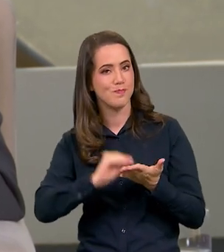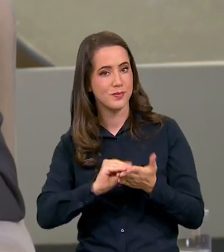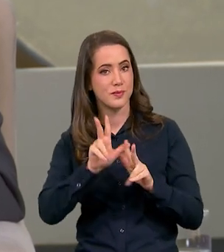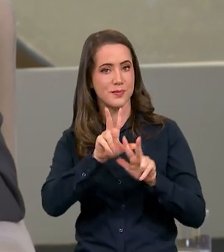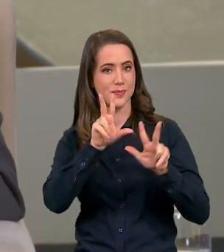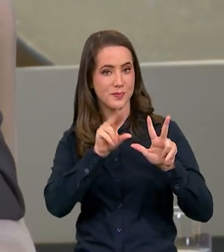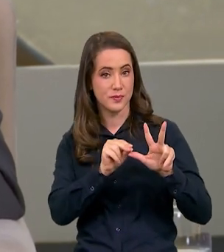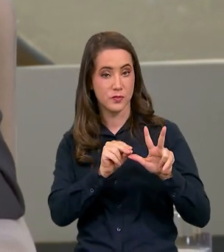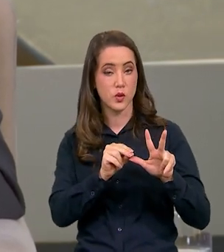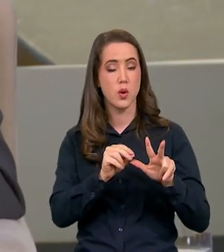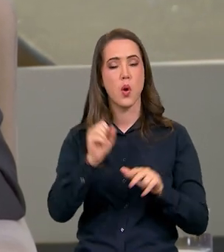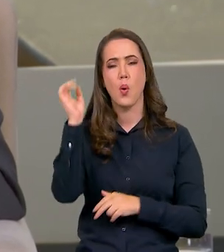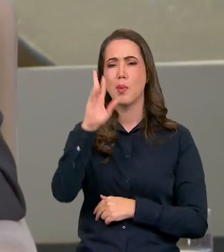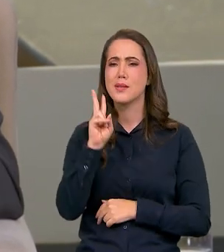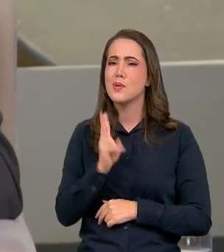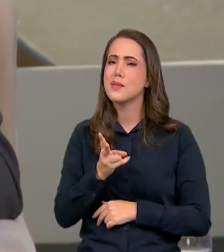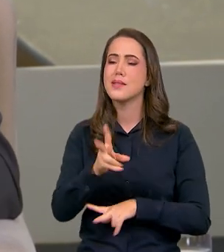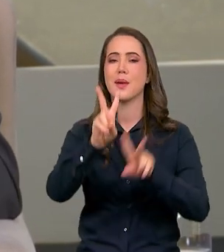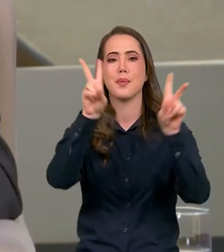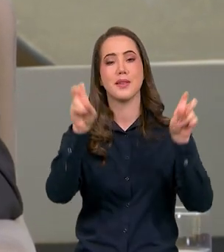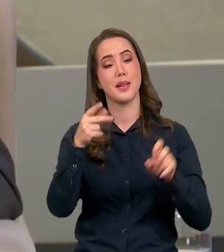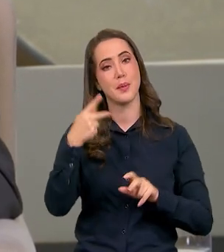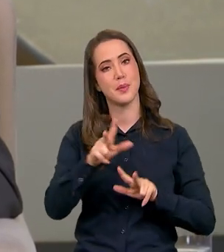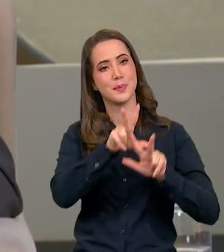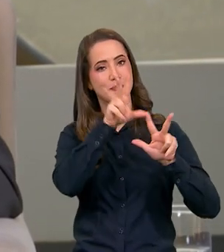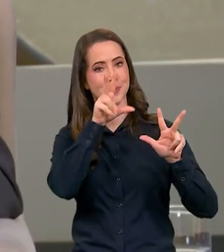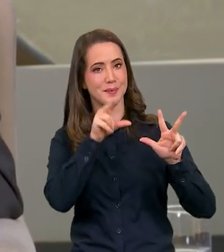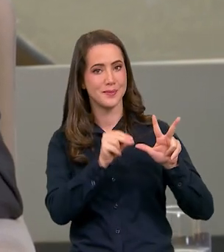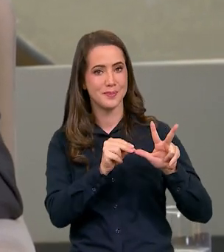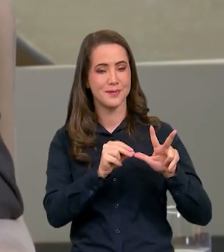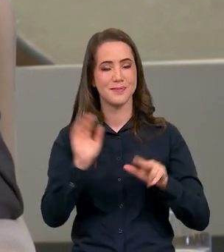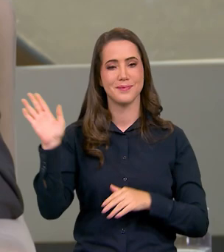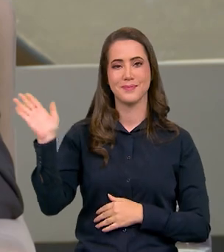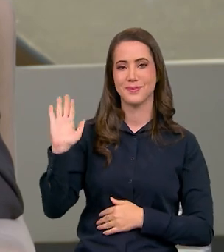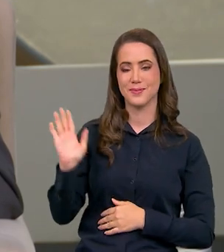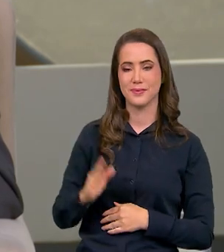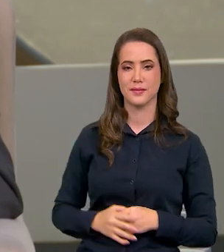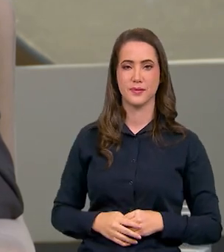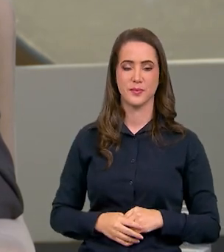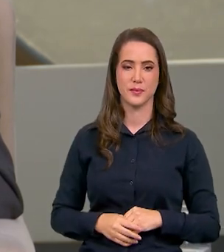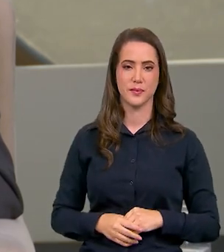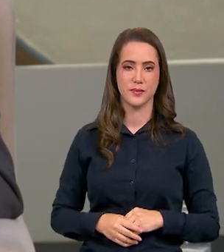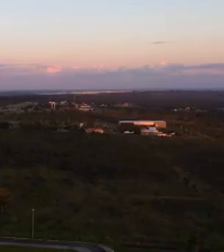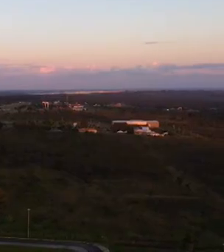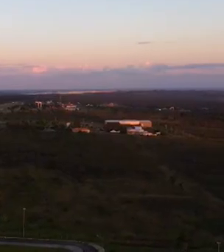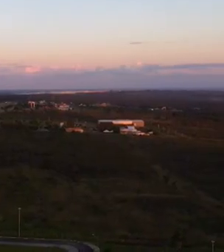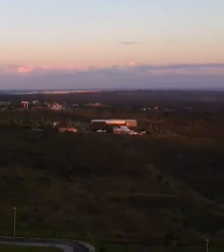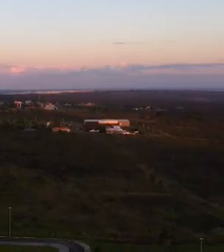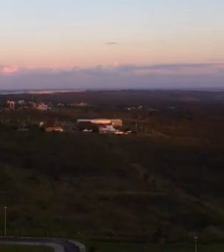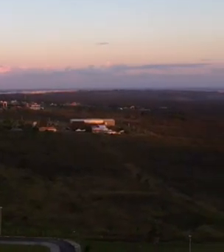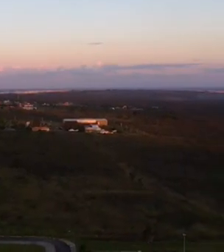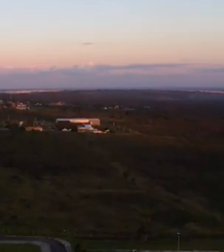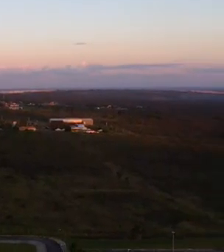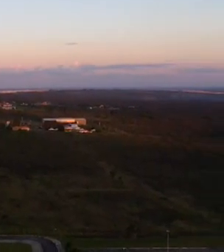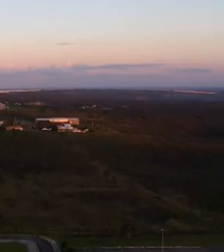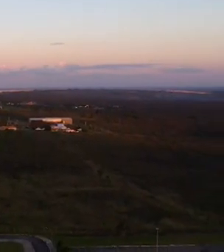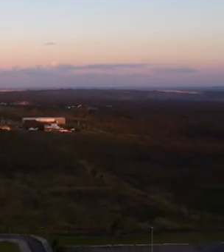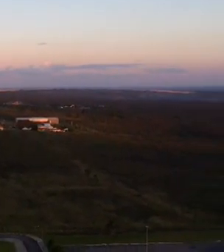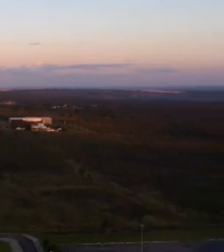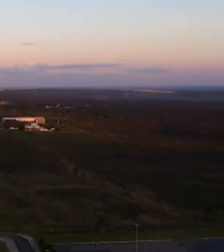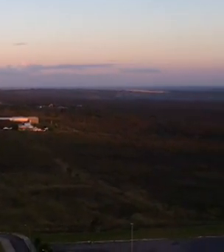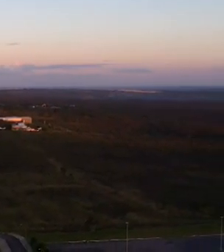Brasil Play e o Brasil continua em pauta aqui na TV Brasil até o próximo programa Música